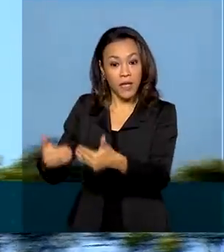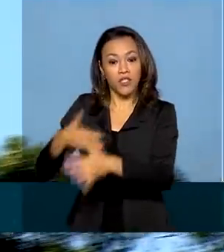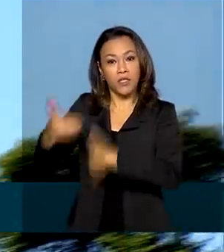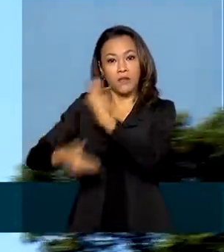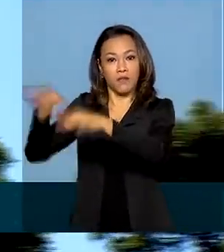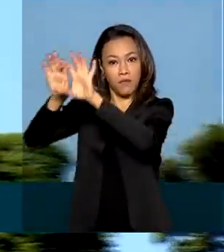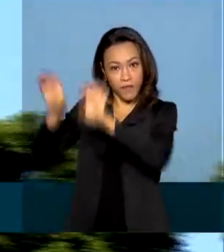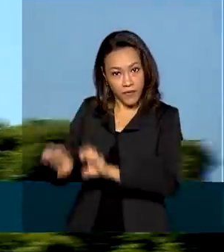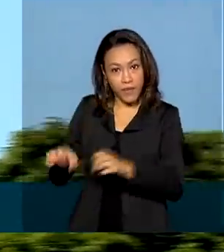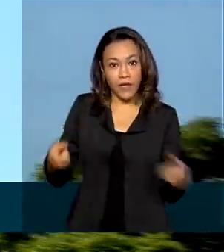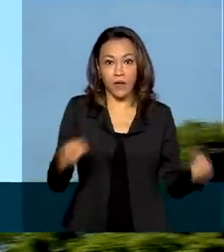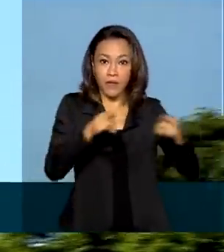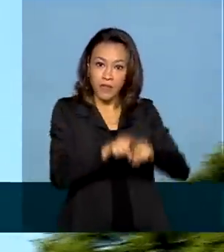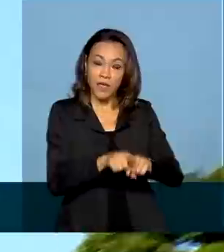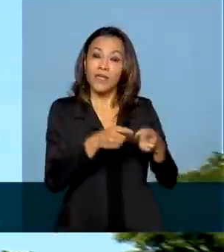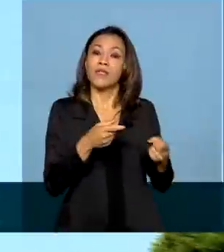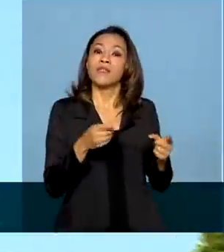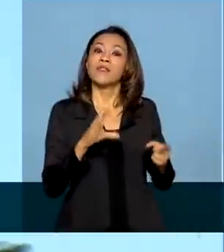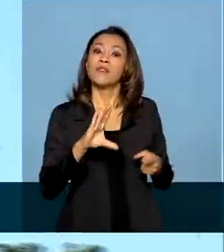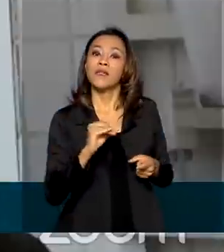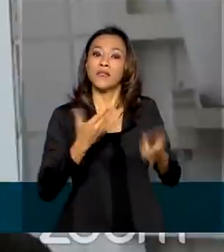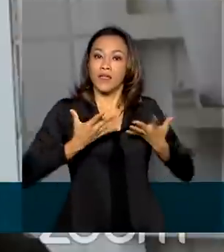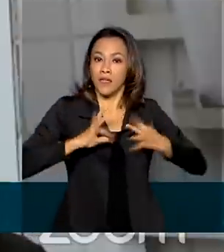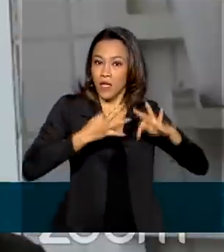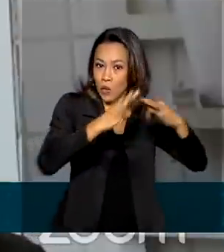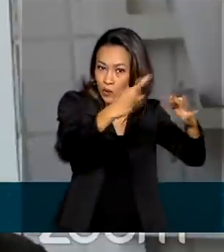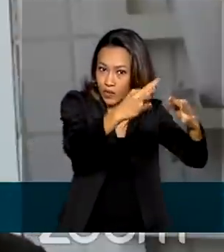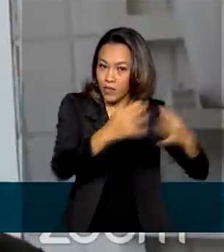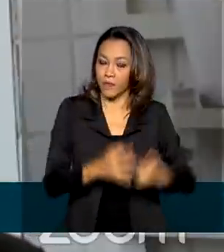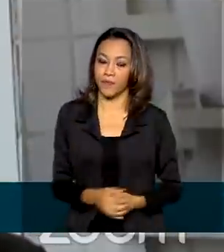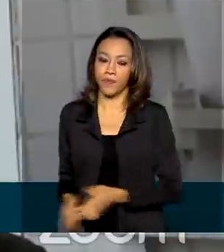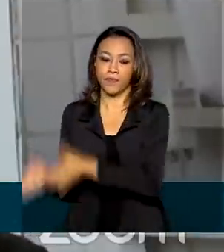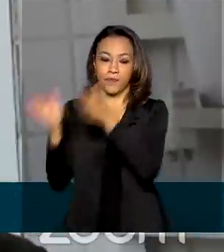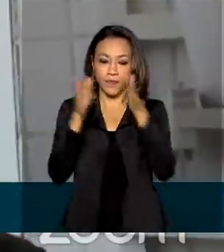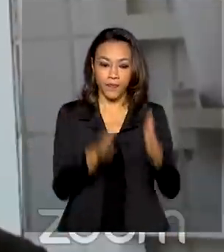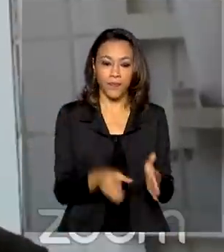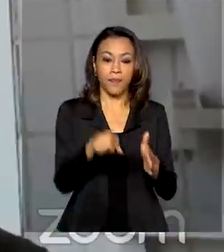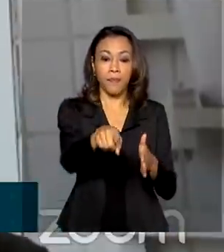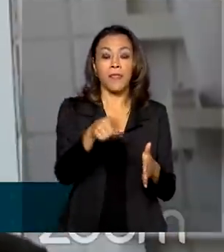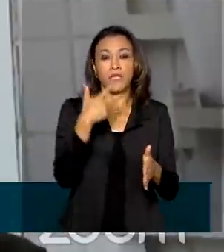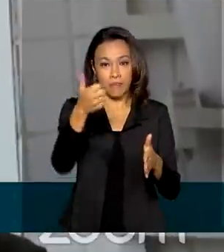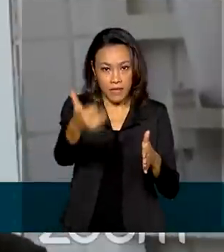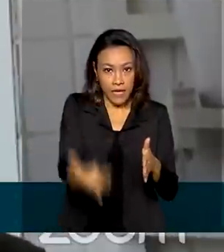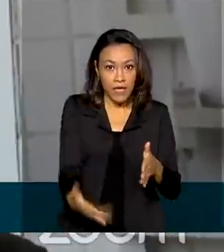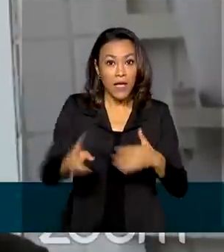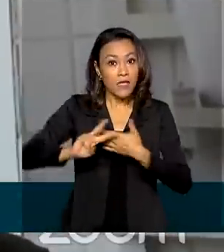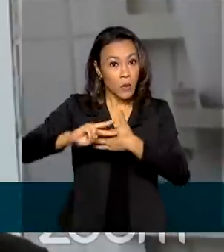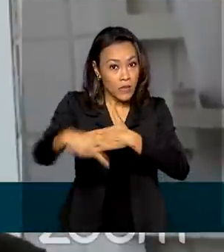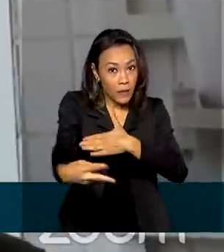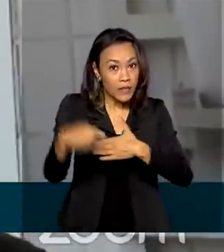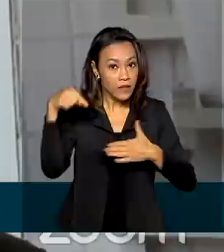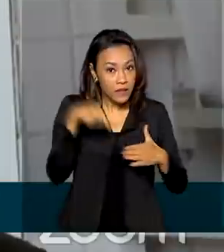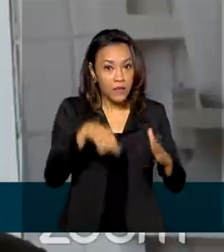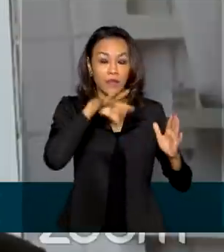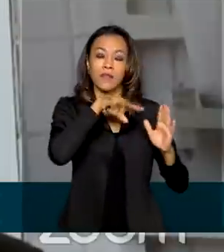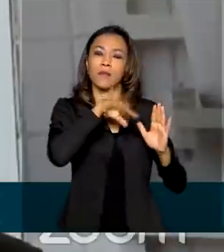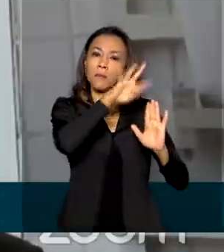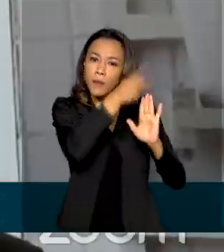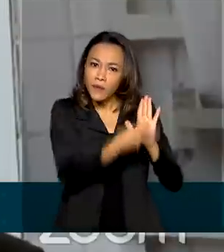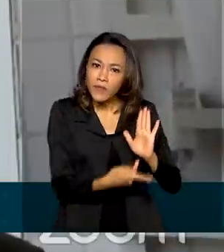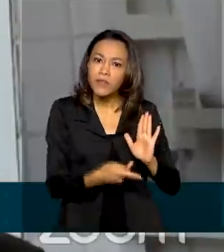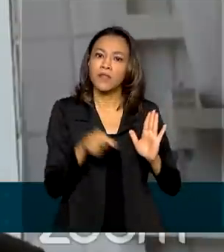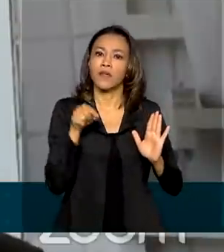Ciência, Tecnologia e Inovações. Os frutos que vão ser colhidos lá na frente com